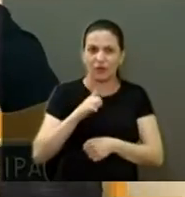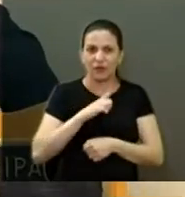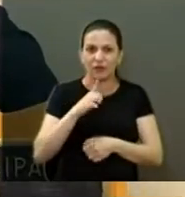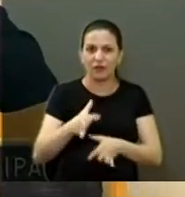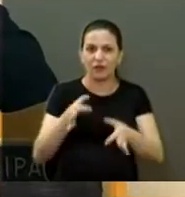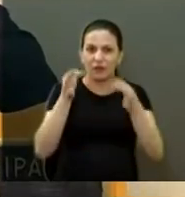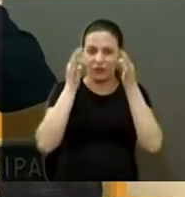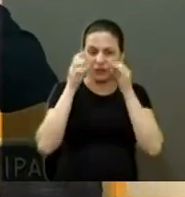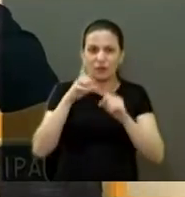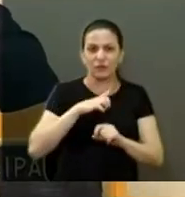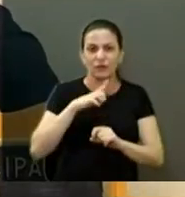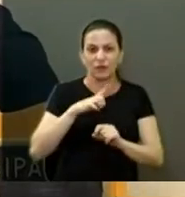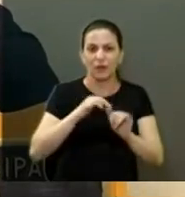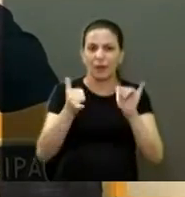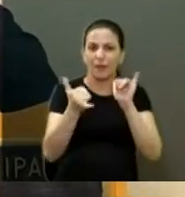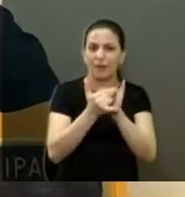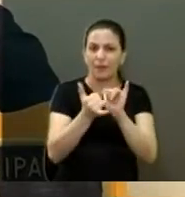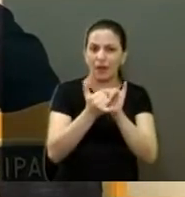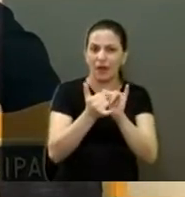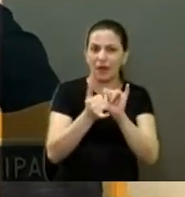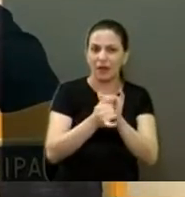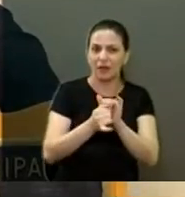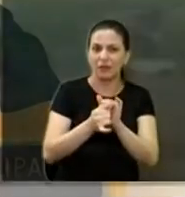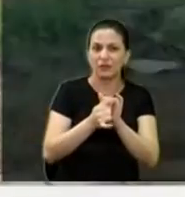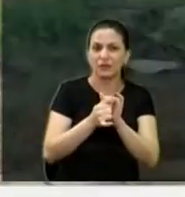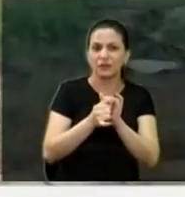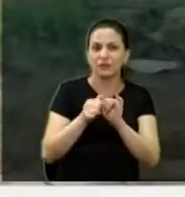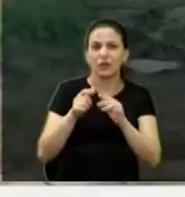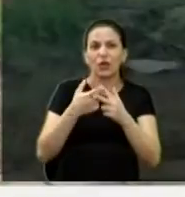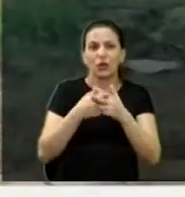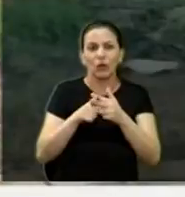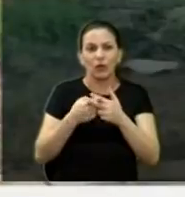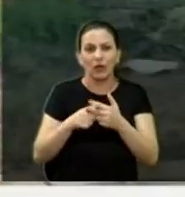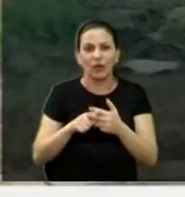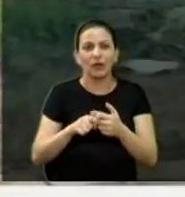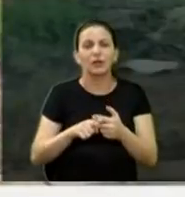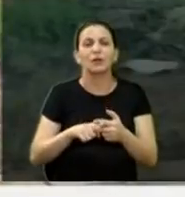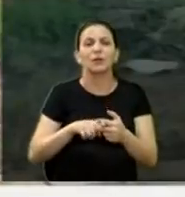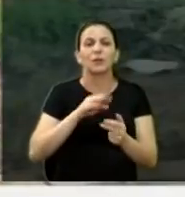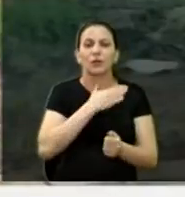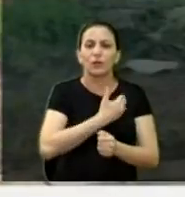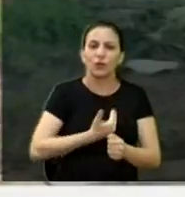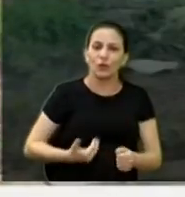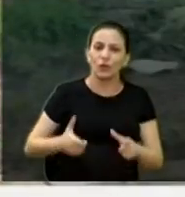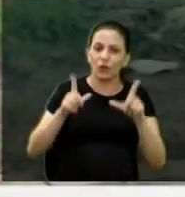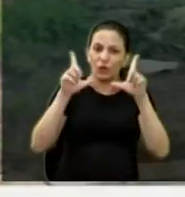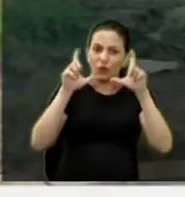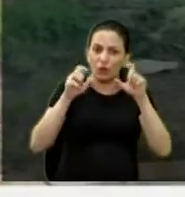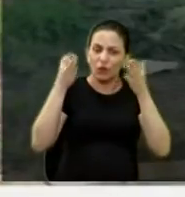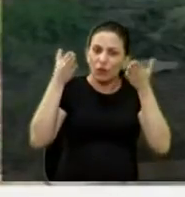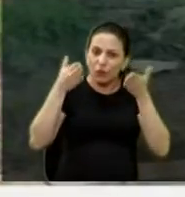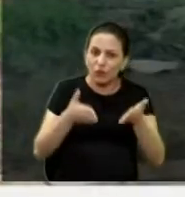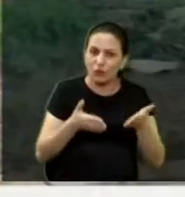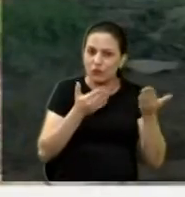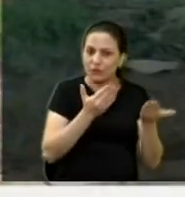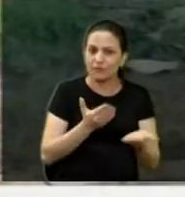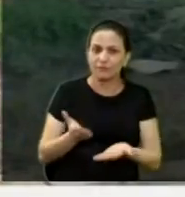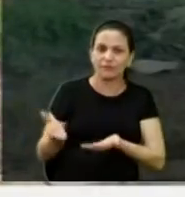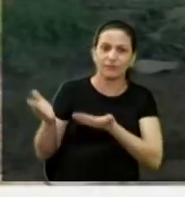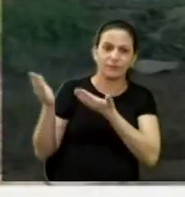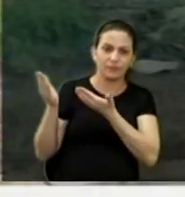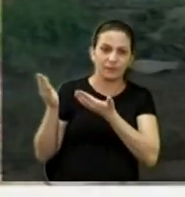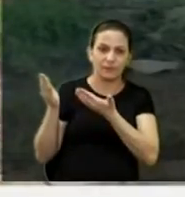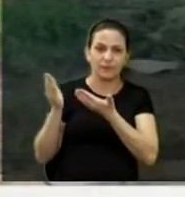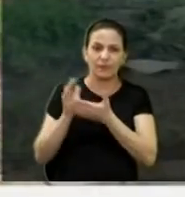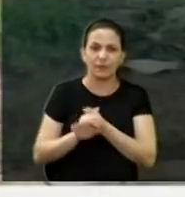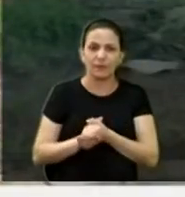atenção. Praça mantida pelo poder público, como é que está? Nós temos algumas fotos de hoje, olha. Por favor, pode rodar. Olha aí,